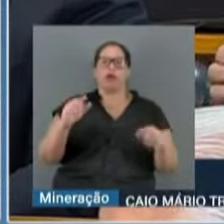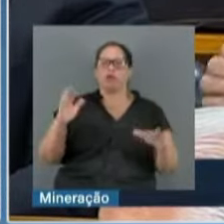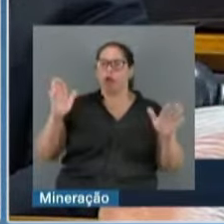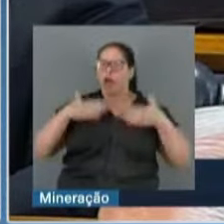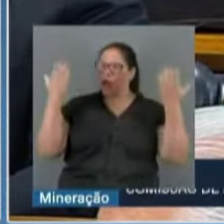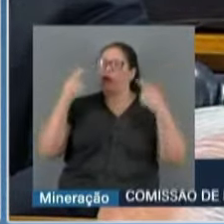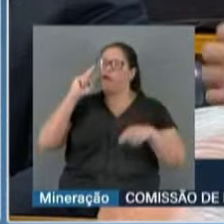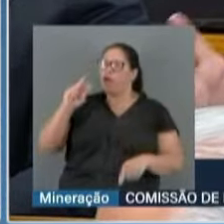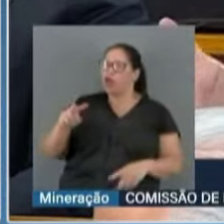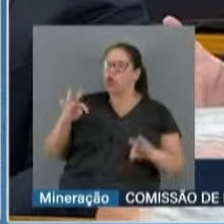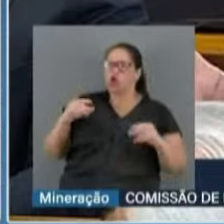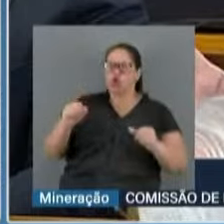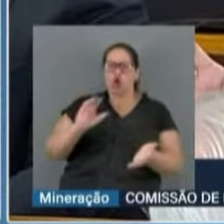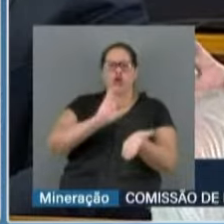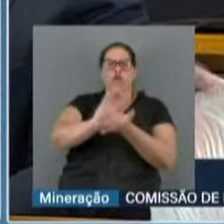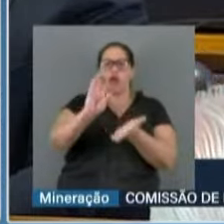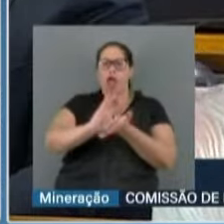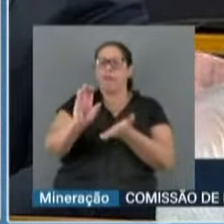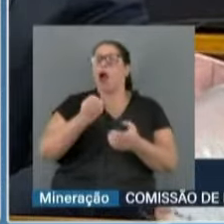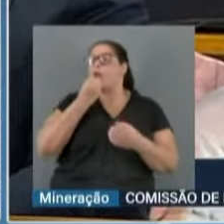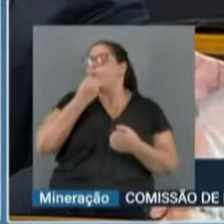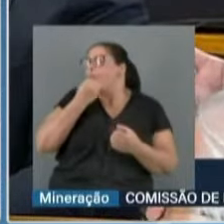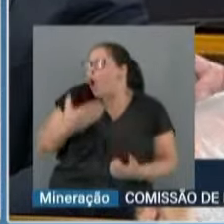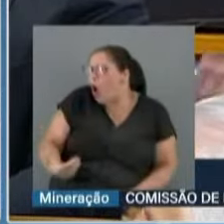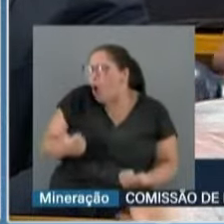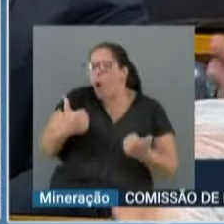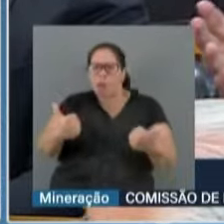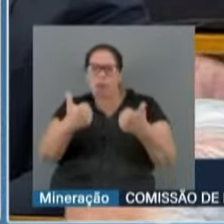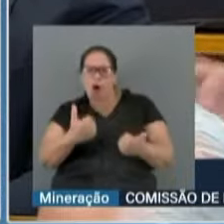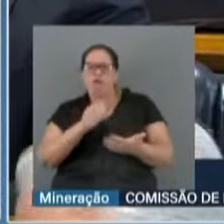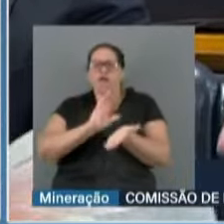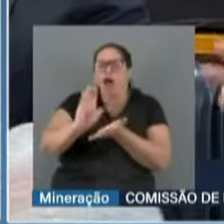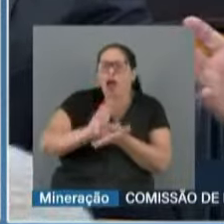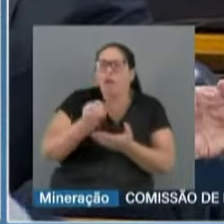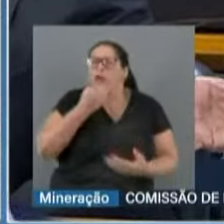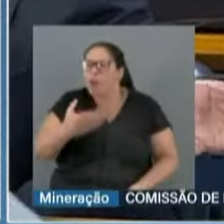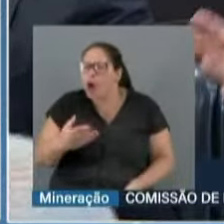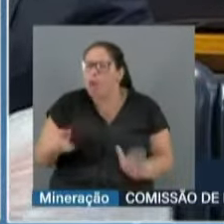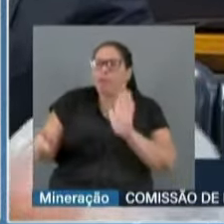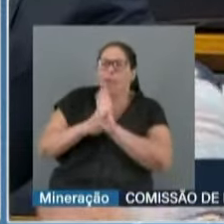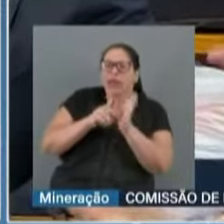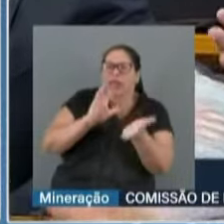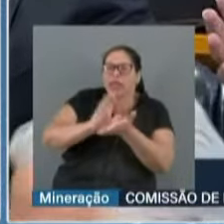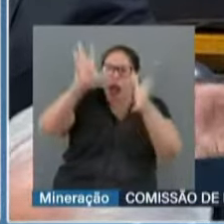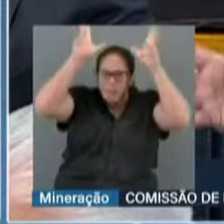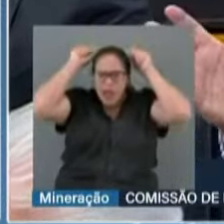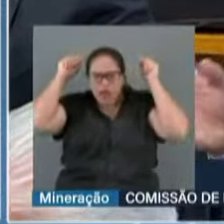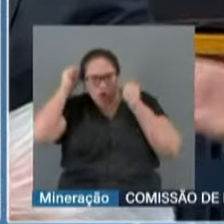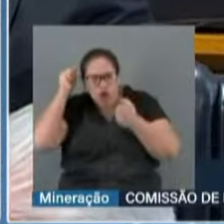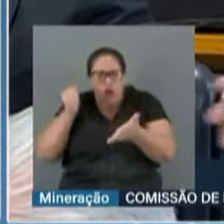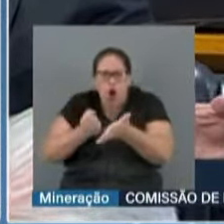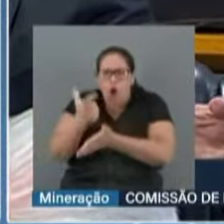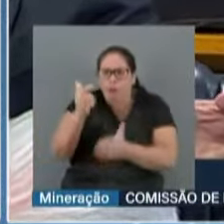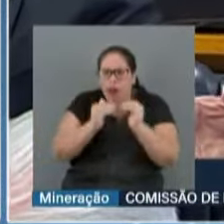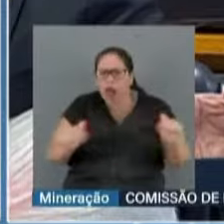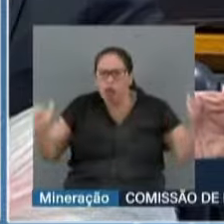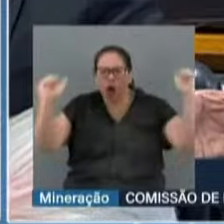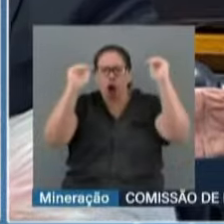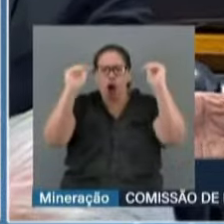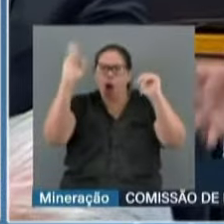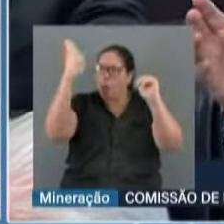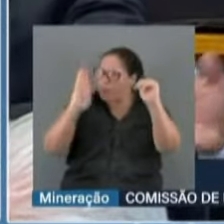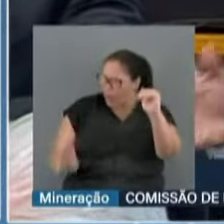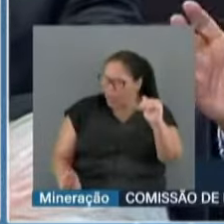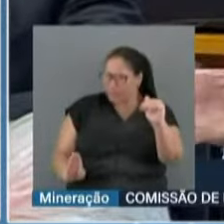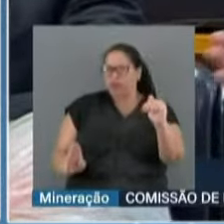atuação muito elogiada no STF, que eram políticos. E isso está sendo destacado nas redes sociais. Sendo destacado o